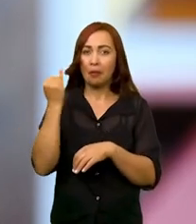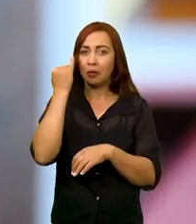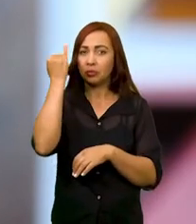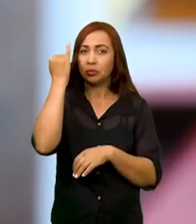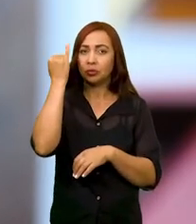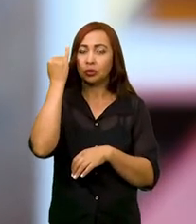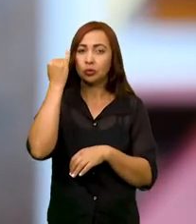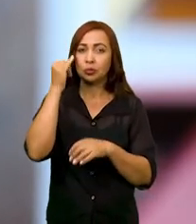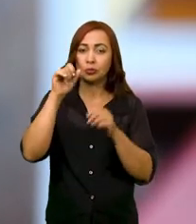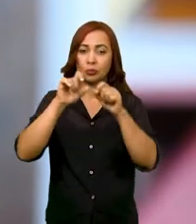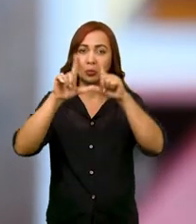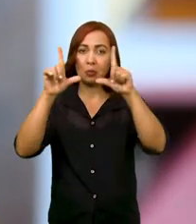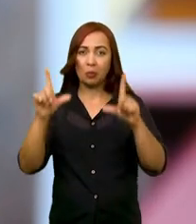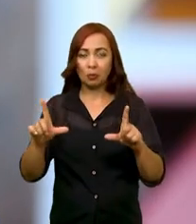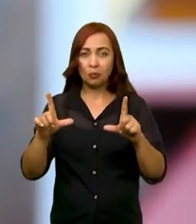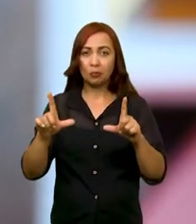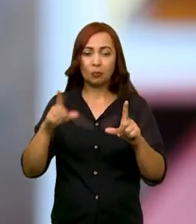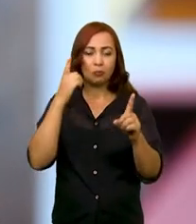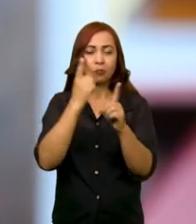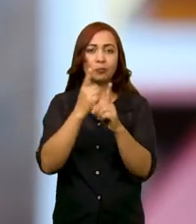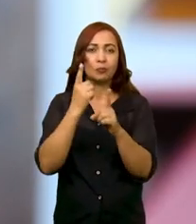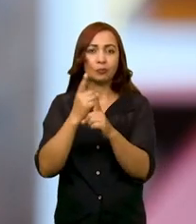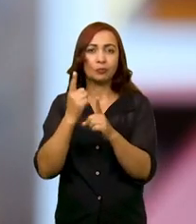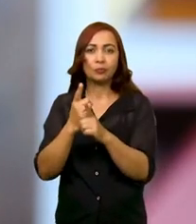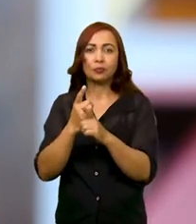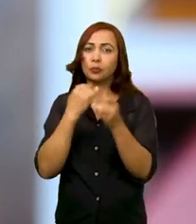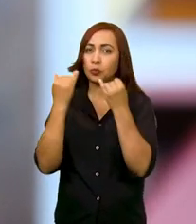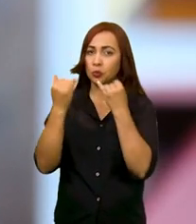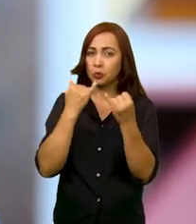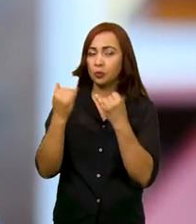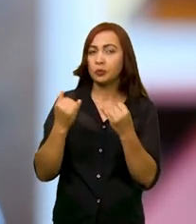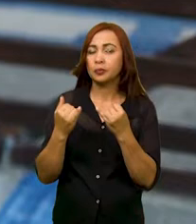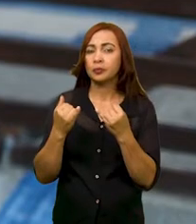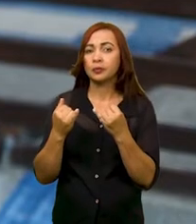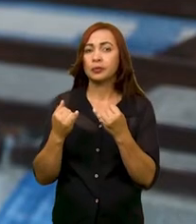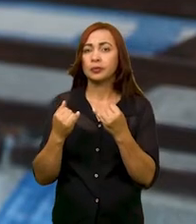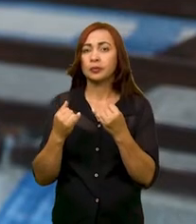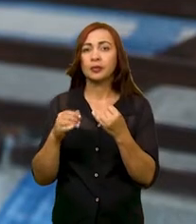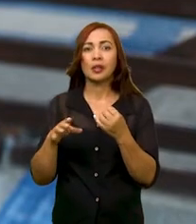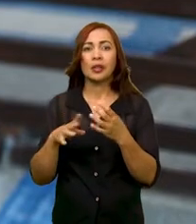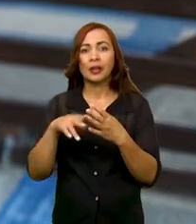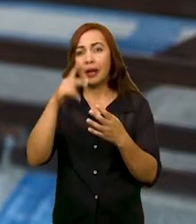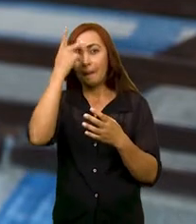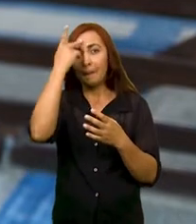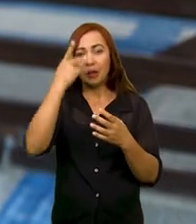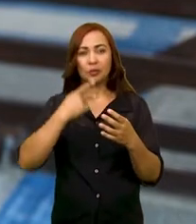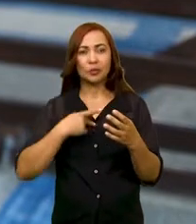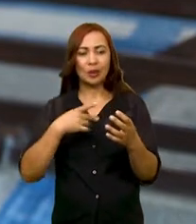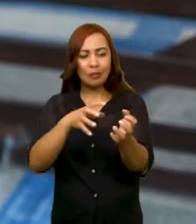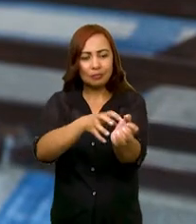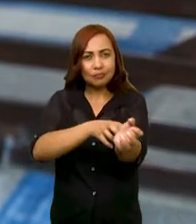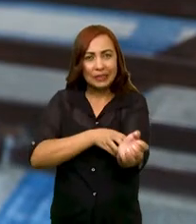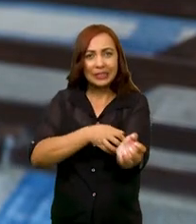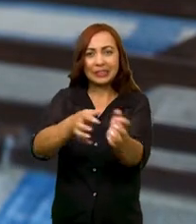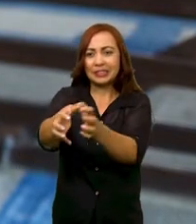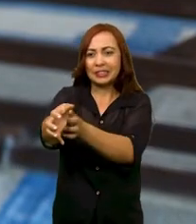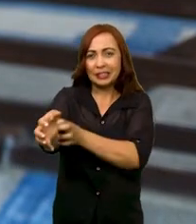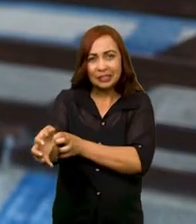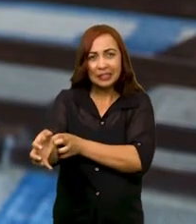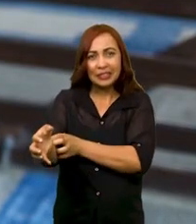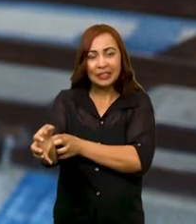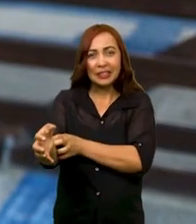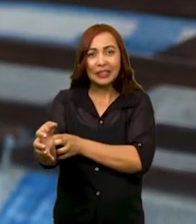plataforma hoje que se encontra esses casos. A automutilação se coloca como